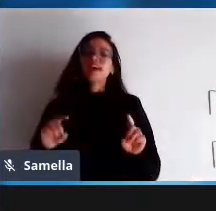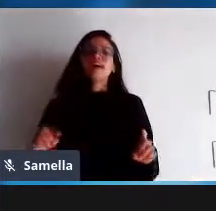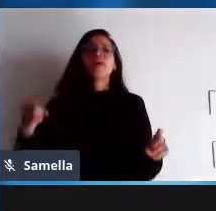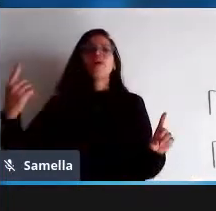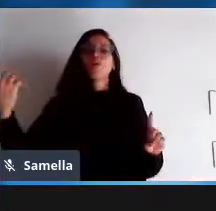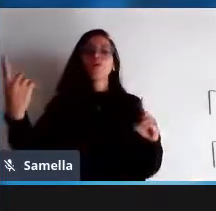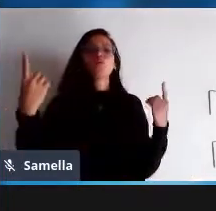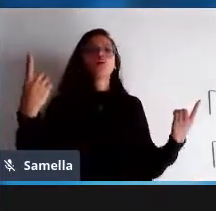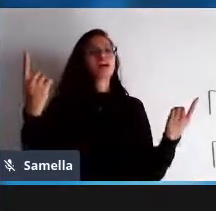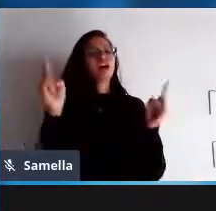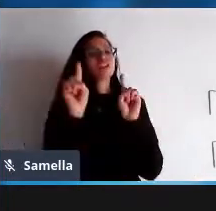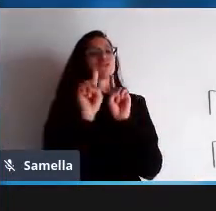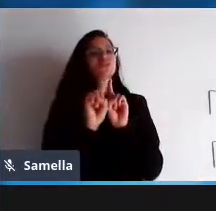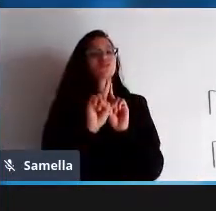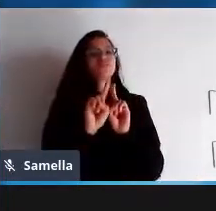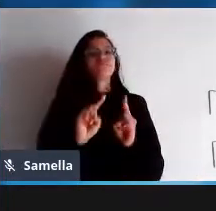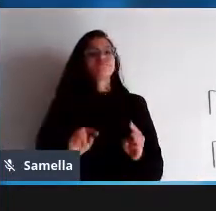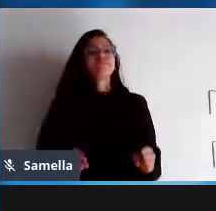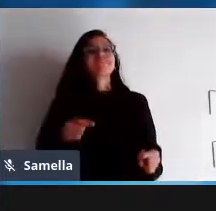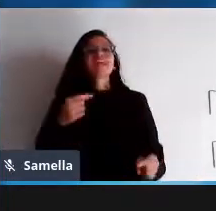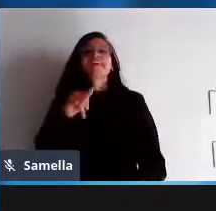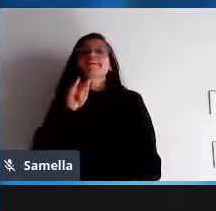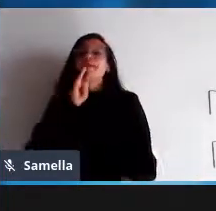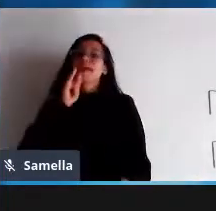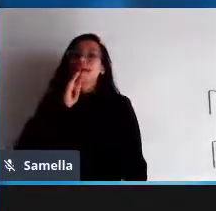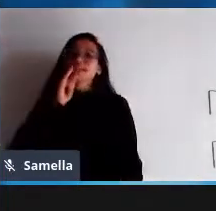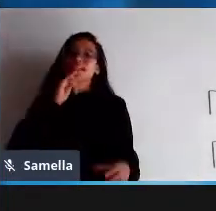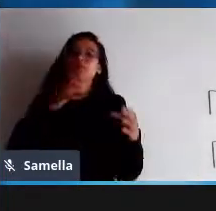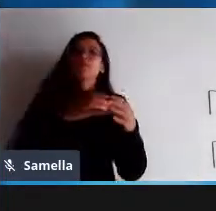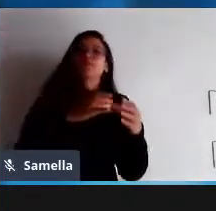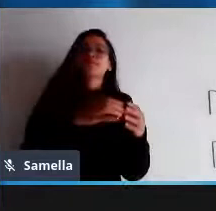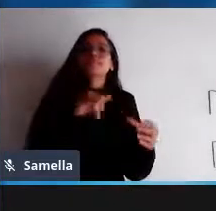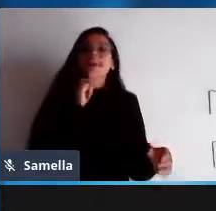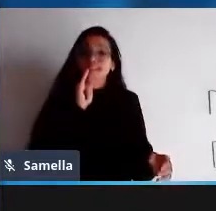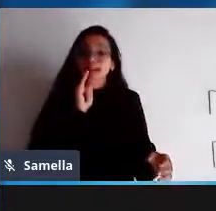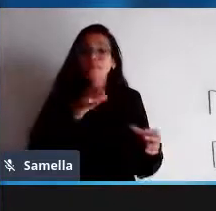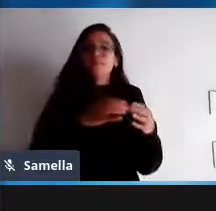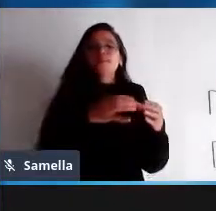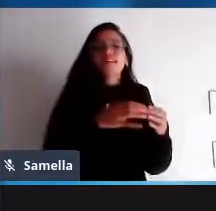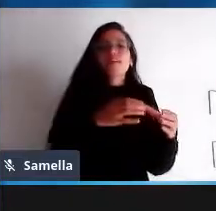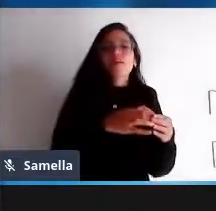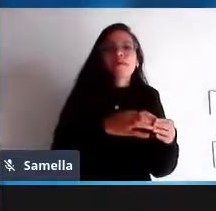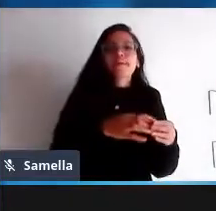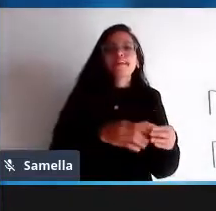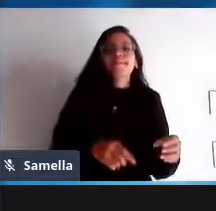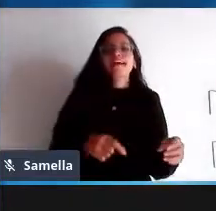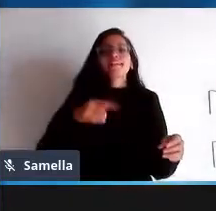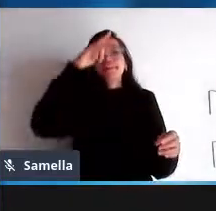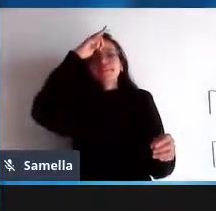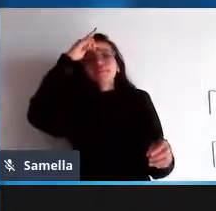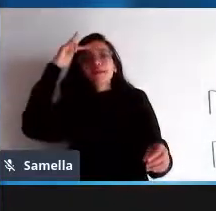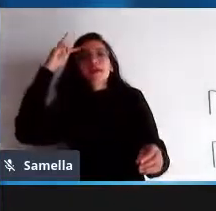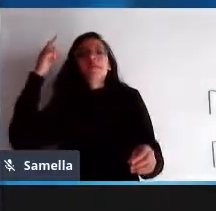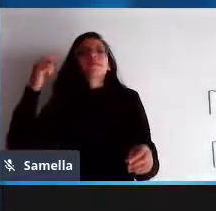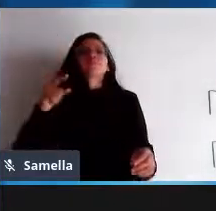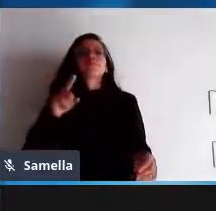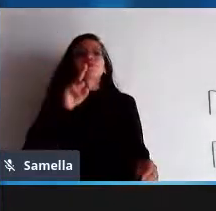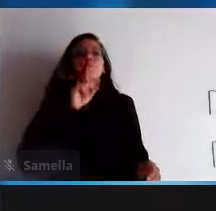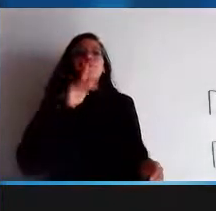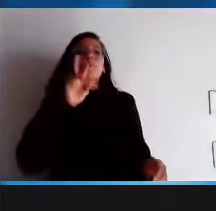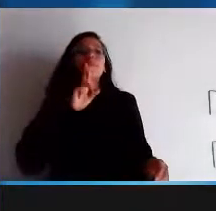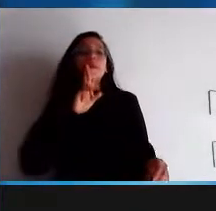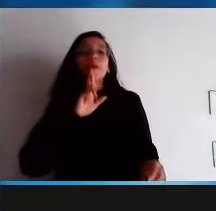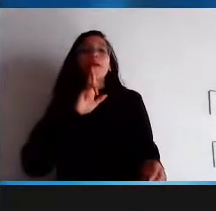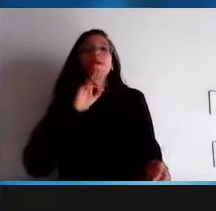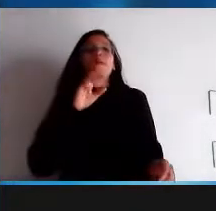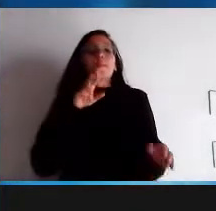comunidade não houvesse quem fizesse a pergunta X não haveria o avanço científico Y e não haveria quem